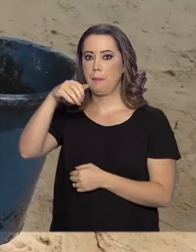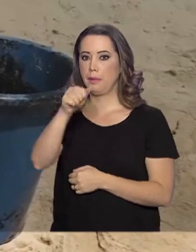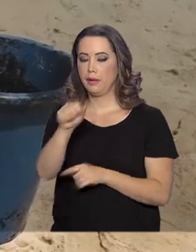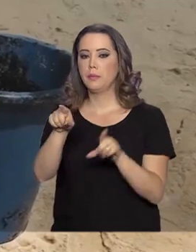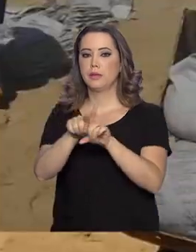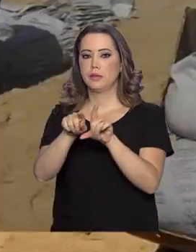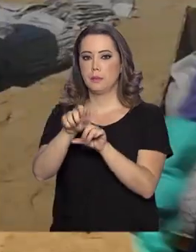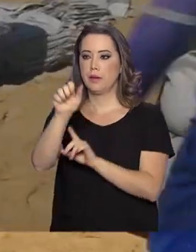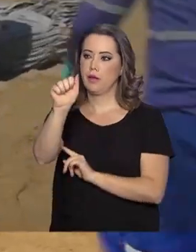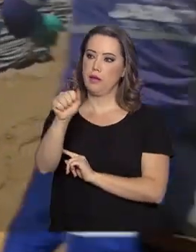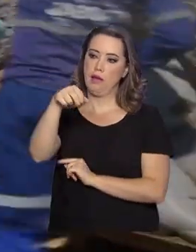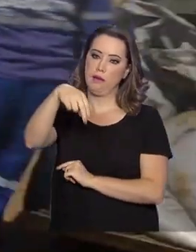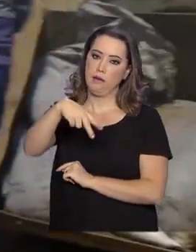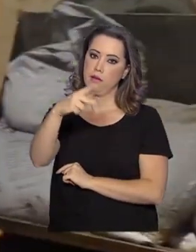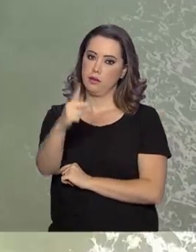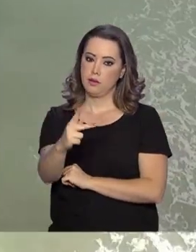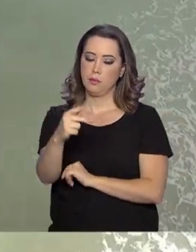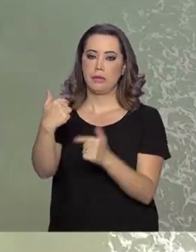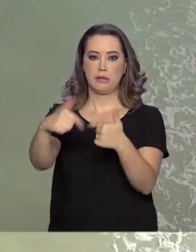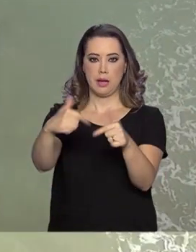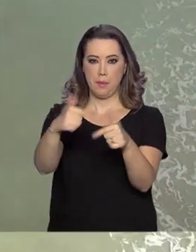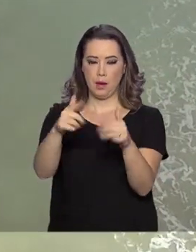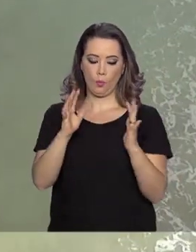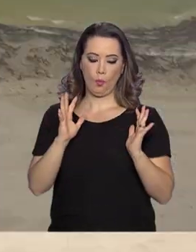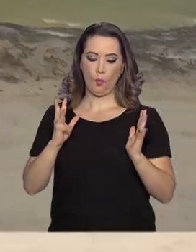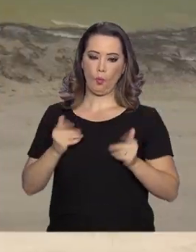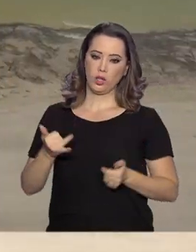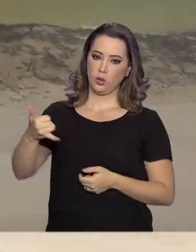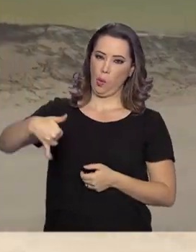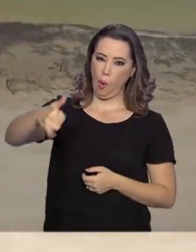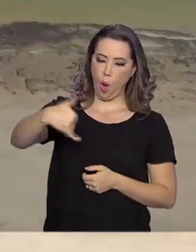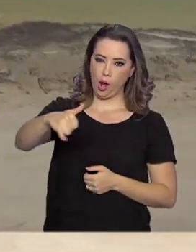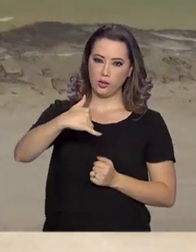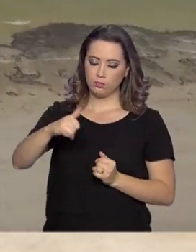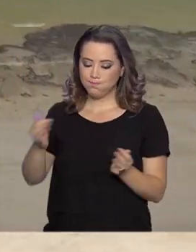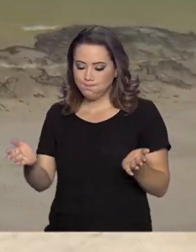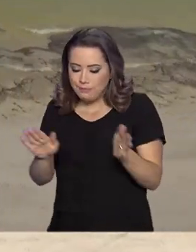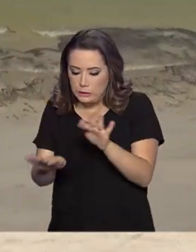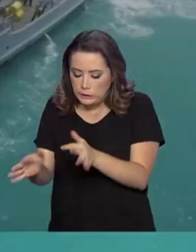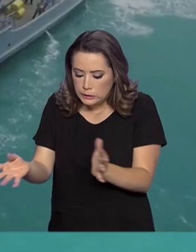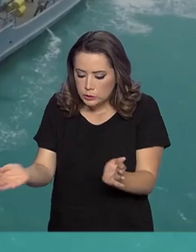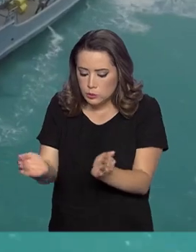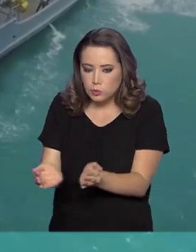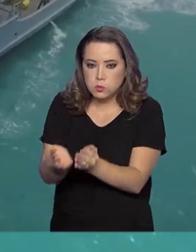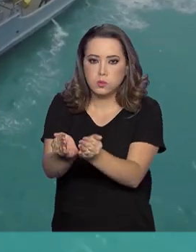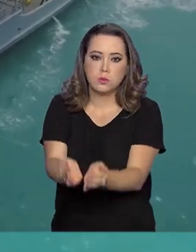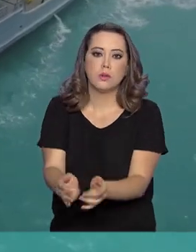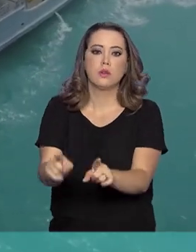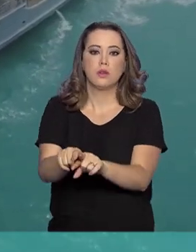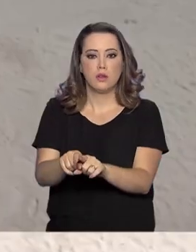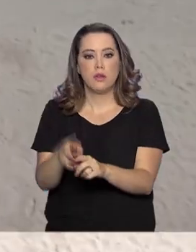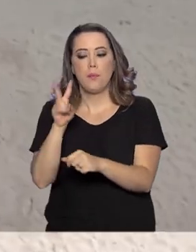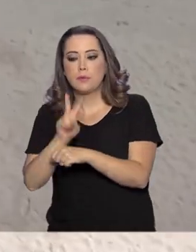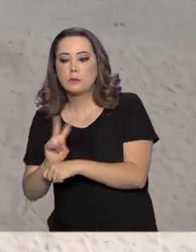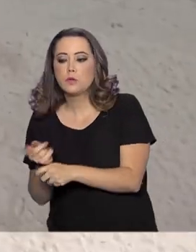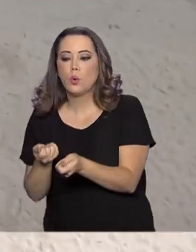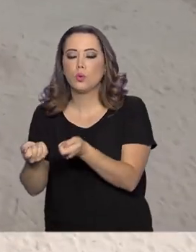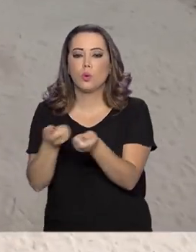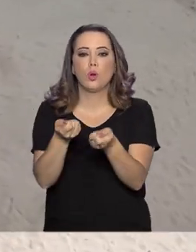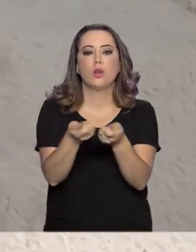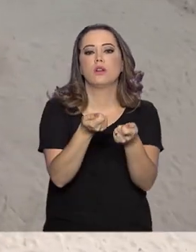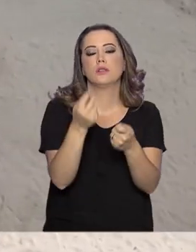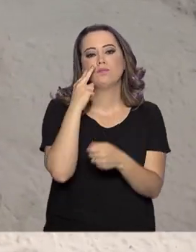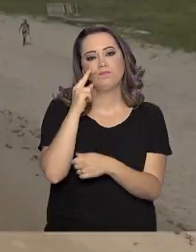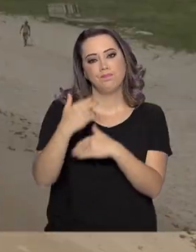realizando a limpeza das praias, monitorando o aparecimento de manchas e dando seguimento às investigações. O trabalho tem